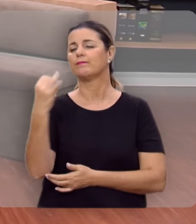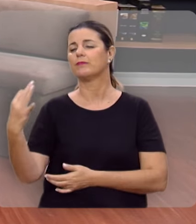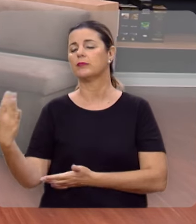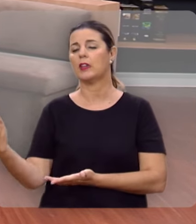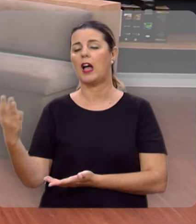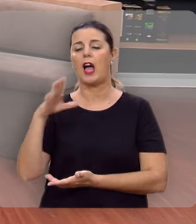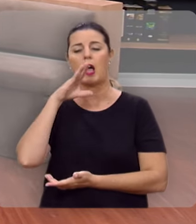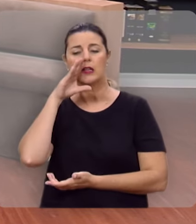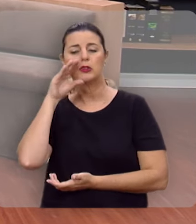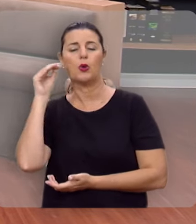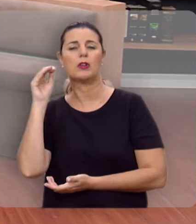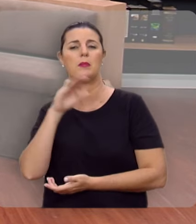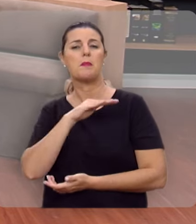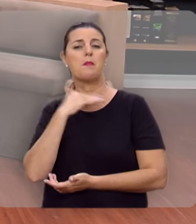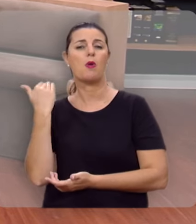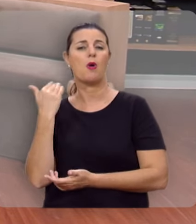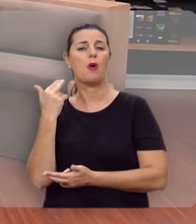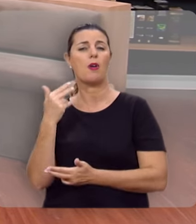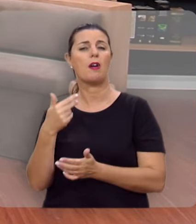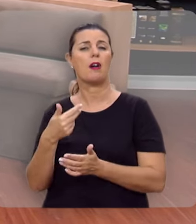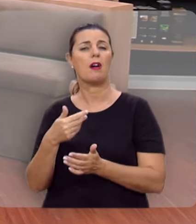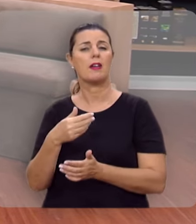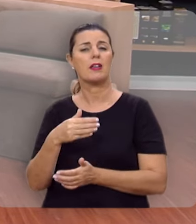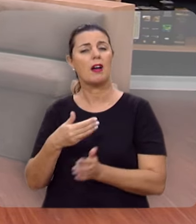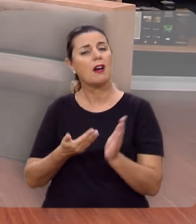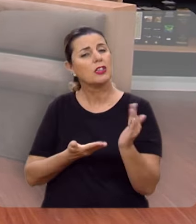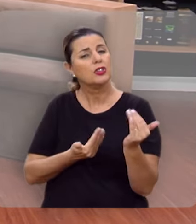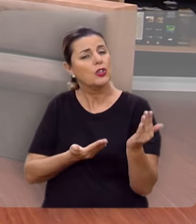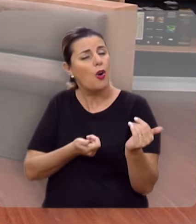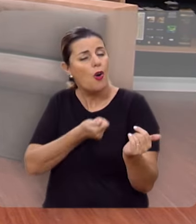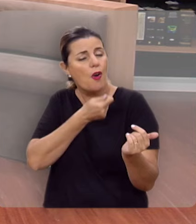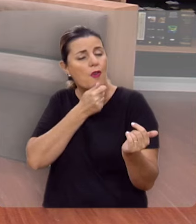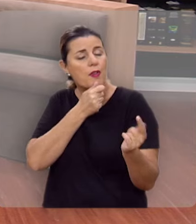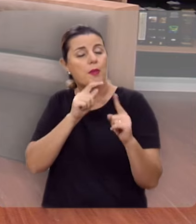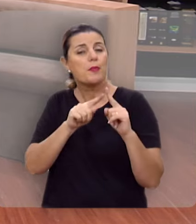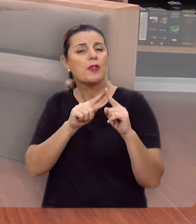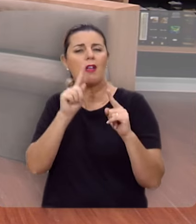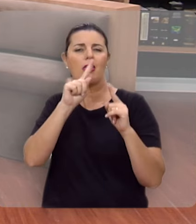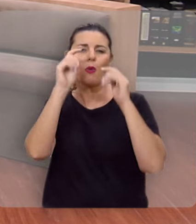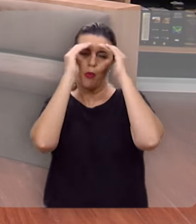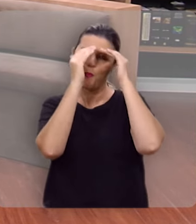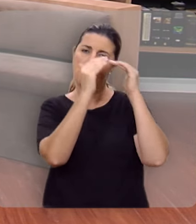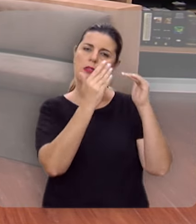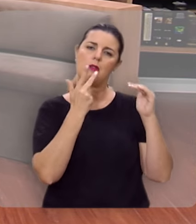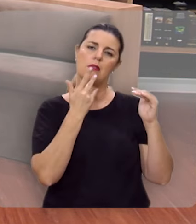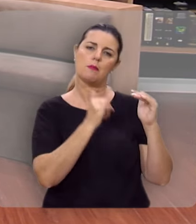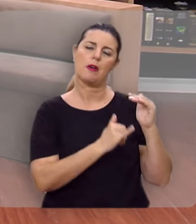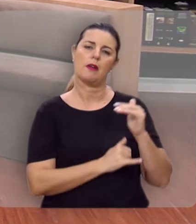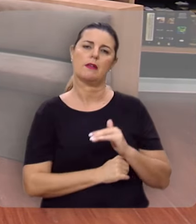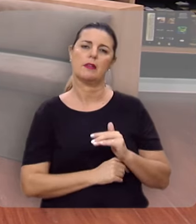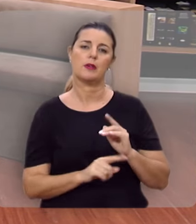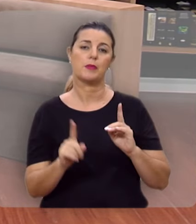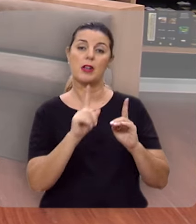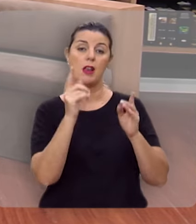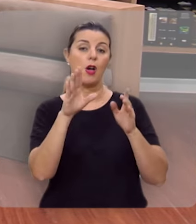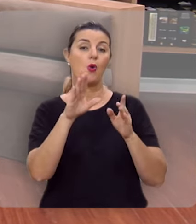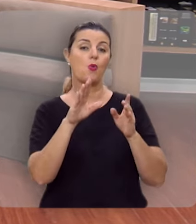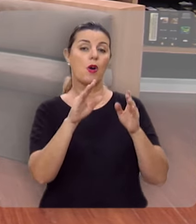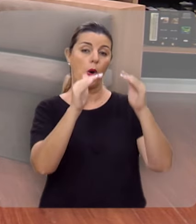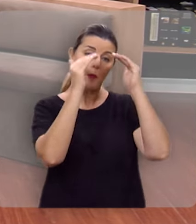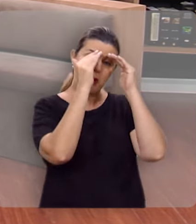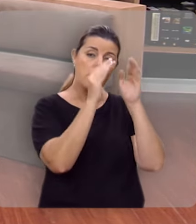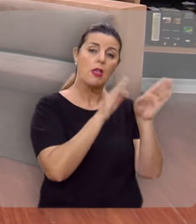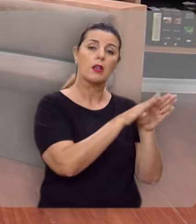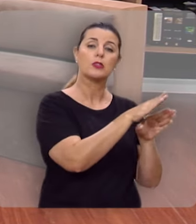meninos, adolescentes, são ceifados prematuramente porque não escutaram os pais, porque não